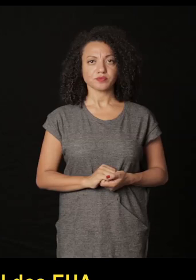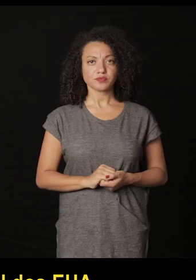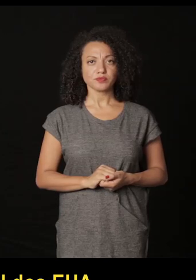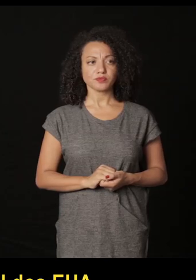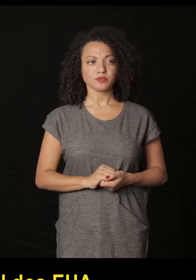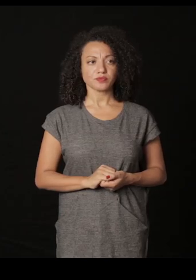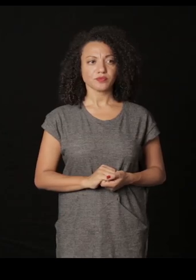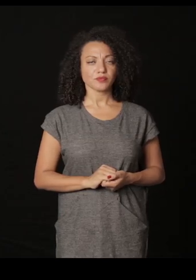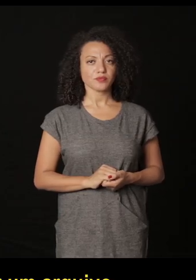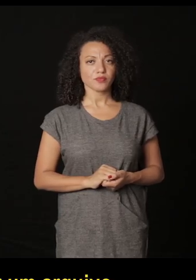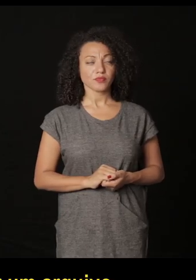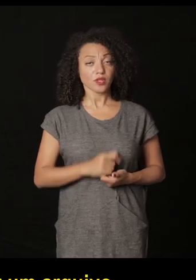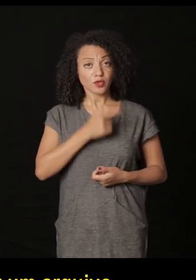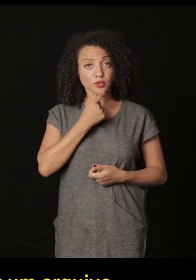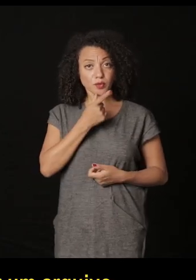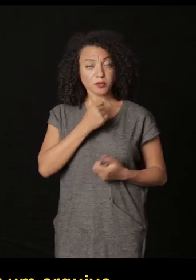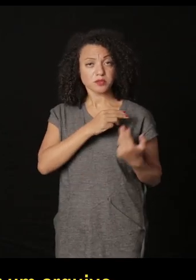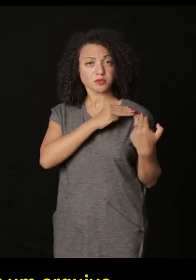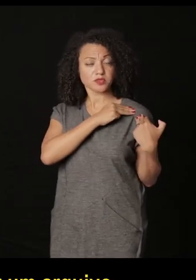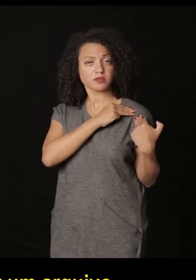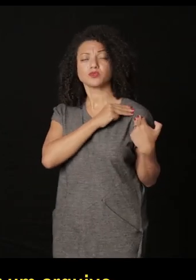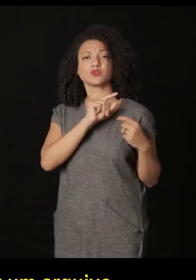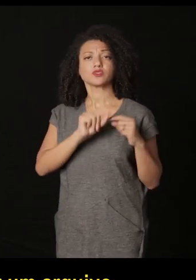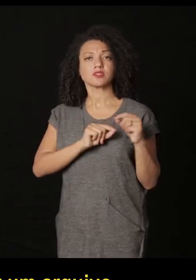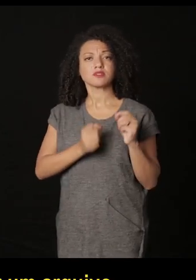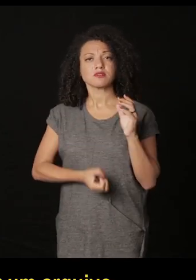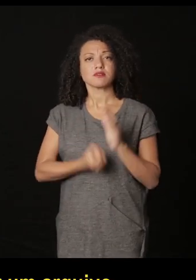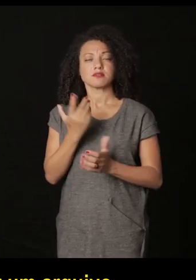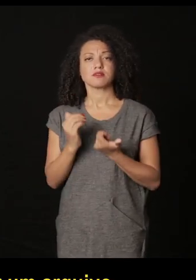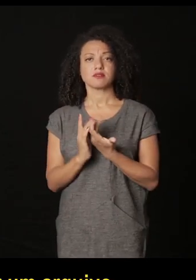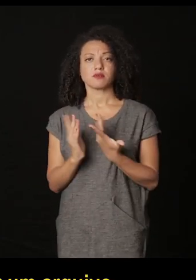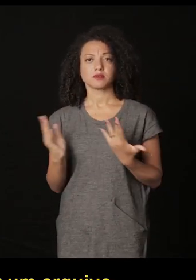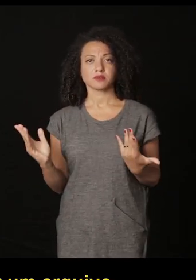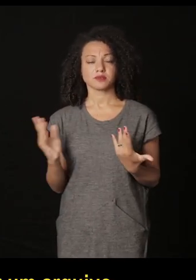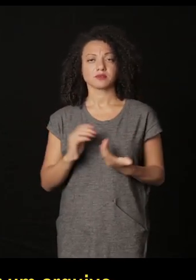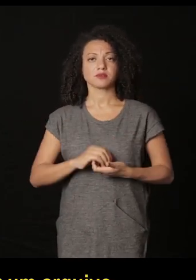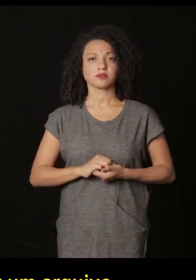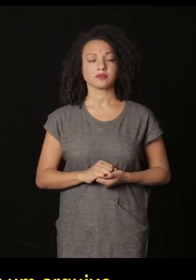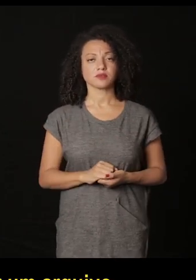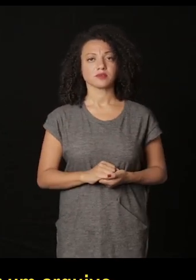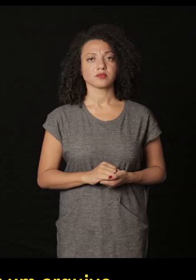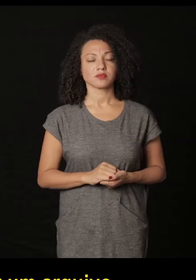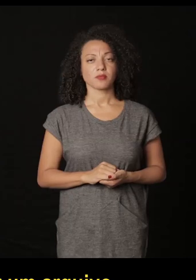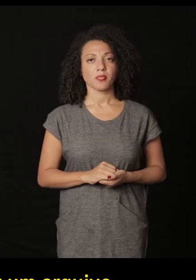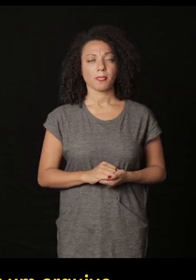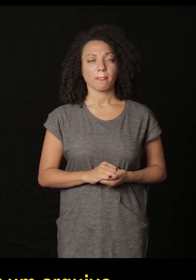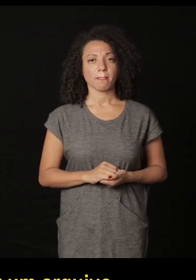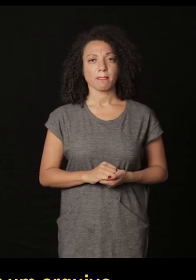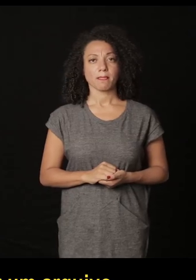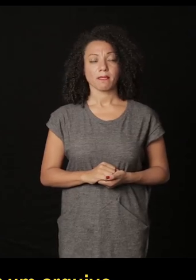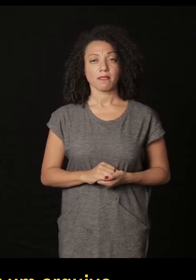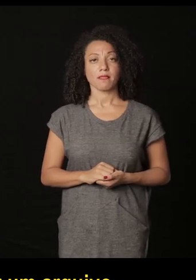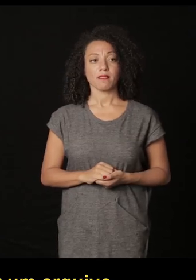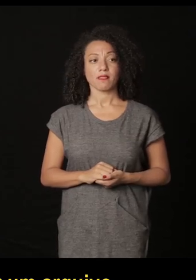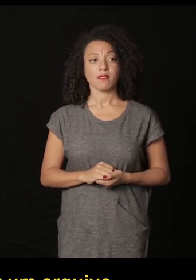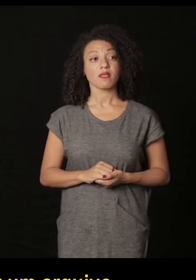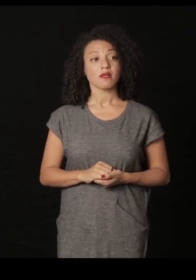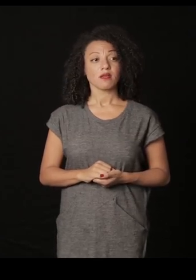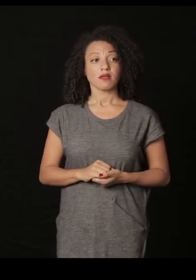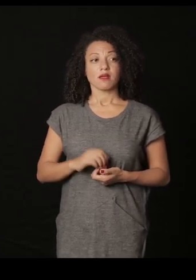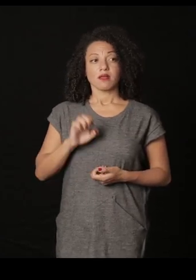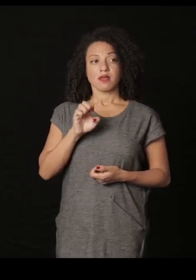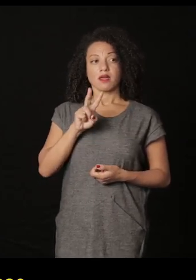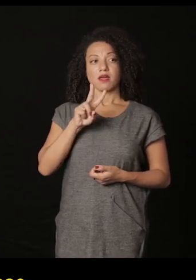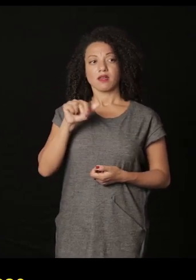Unidos e Evans foi encargado a constituir un arquivo